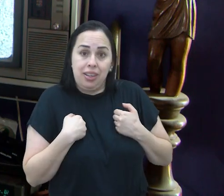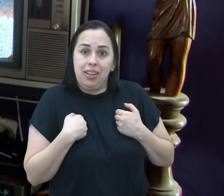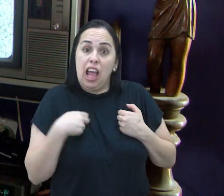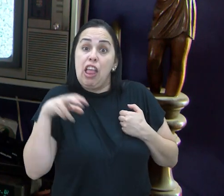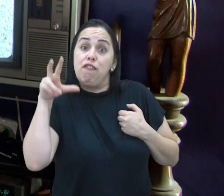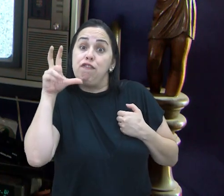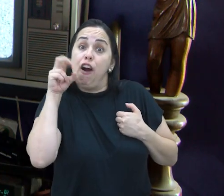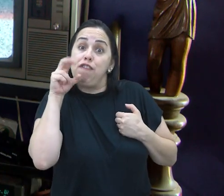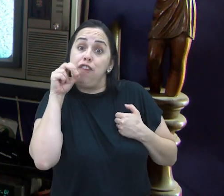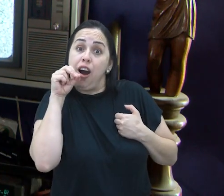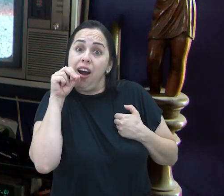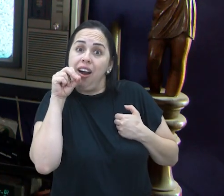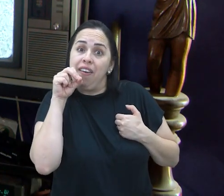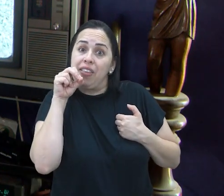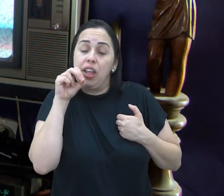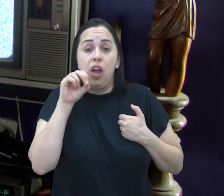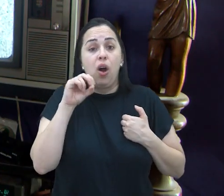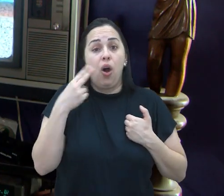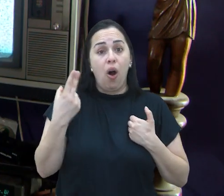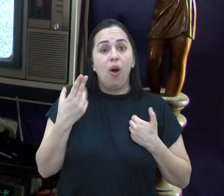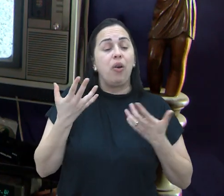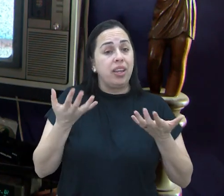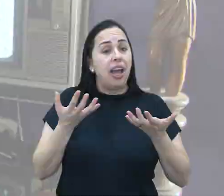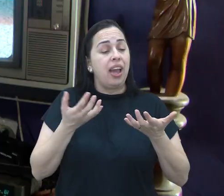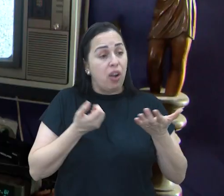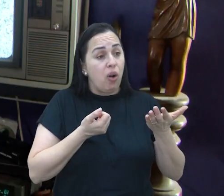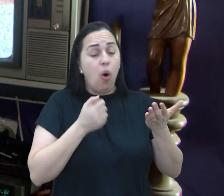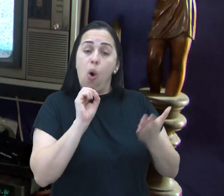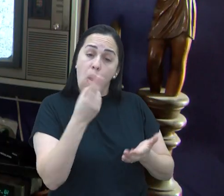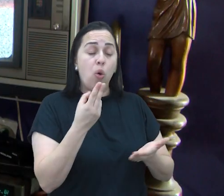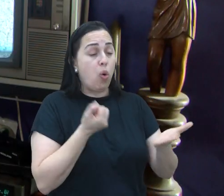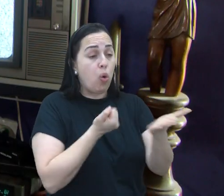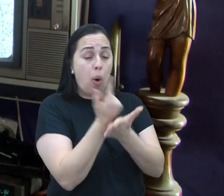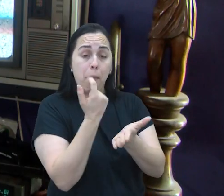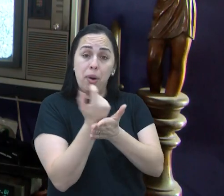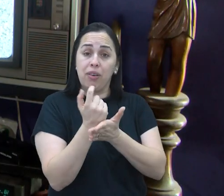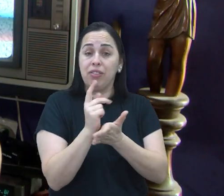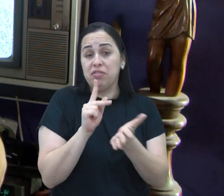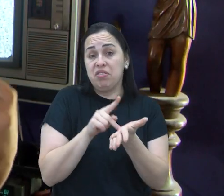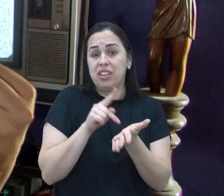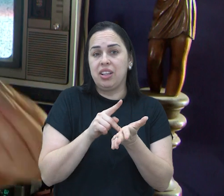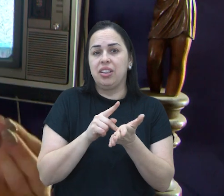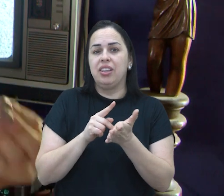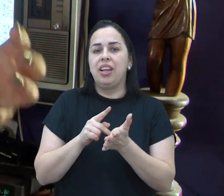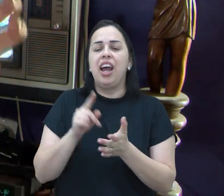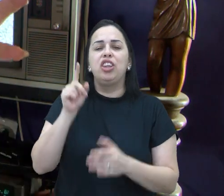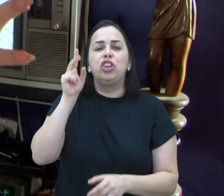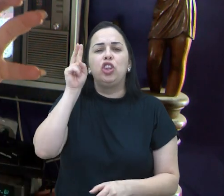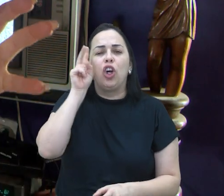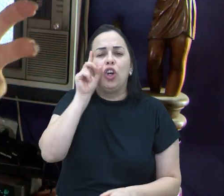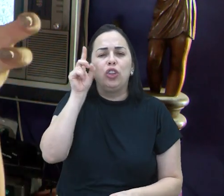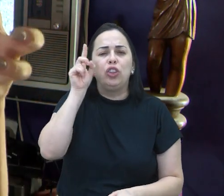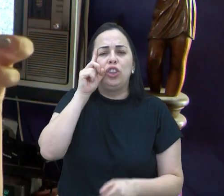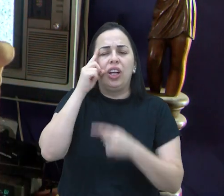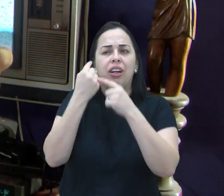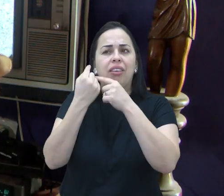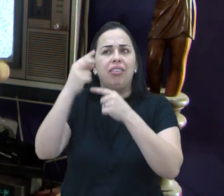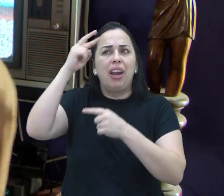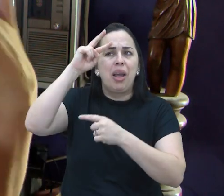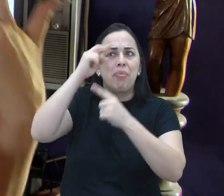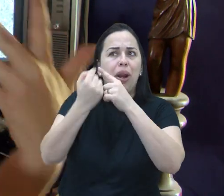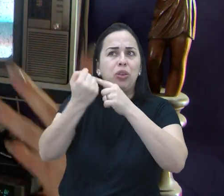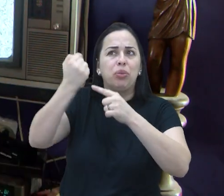que era da sua vozinha ou o que você garimpou mesmo no Brechó. É a gente pegar todos os dias um pouquinho do mundo